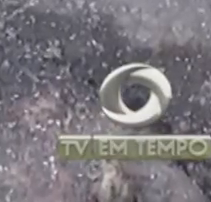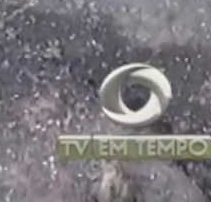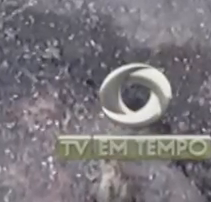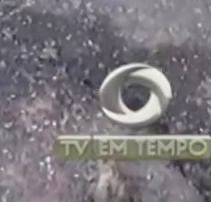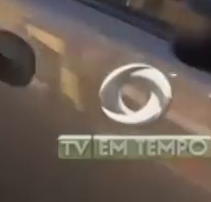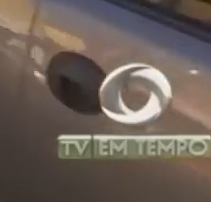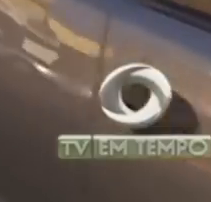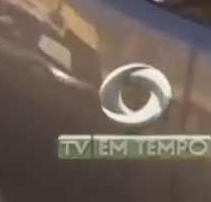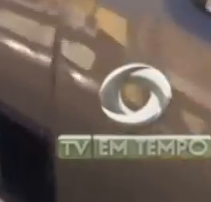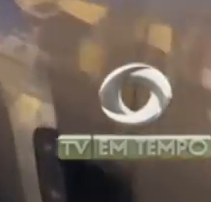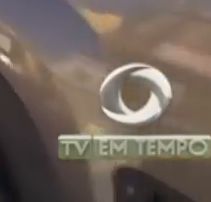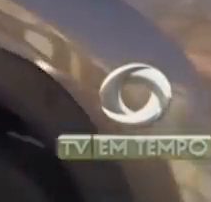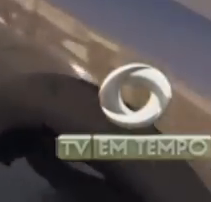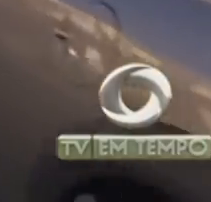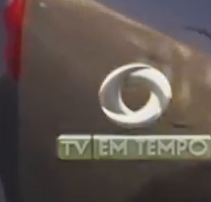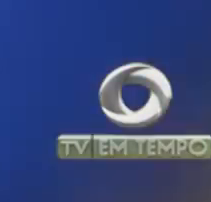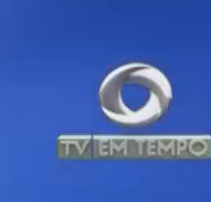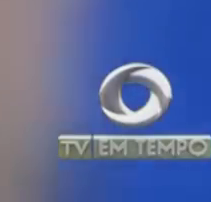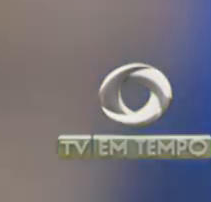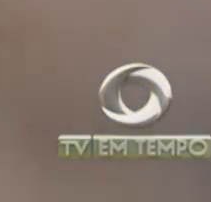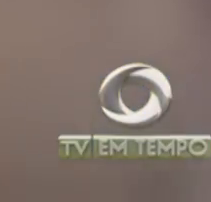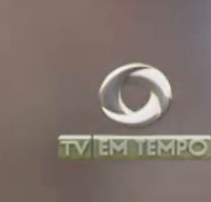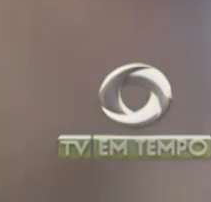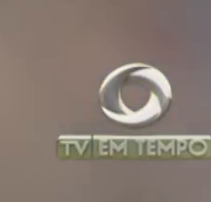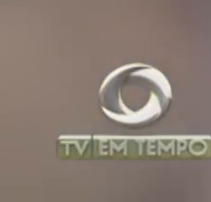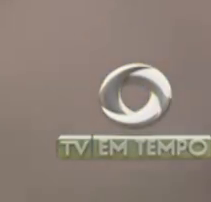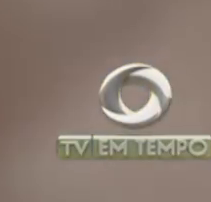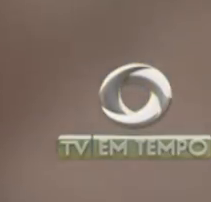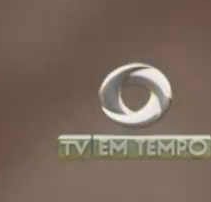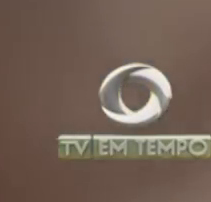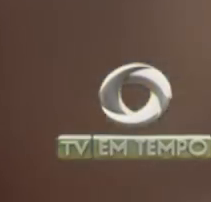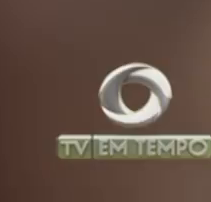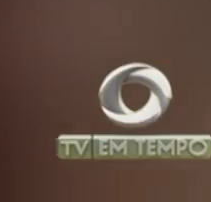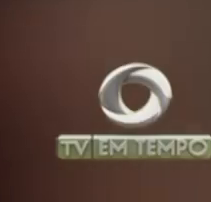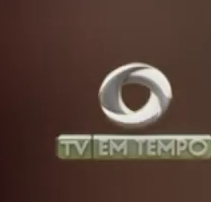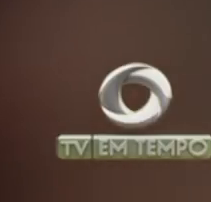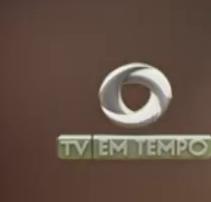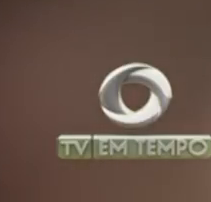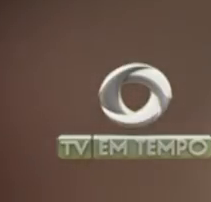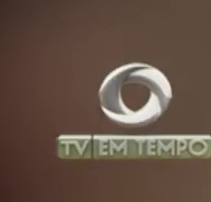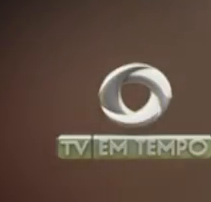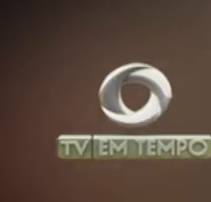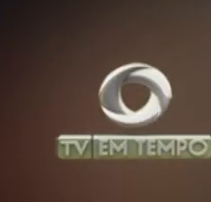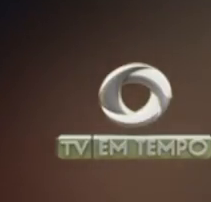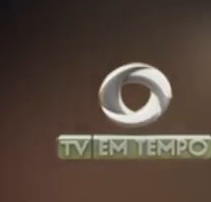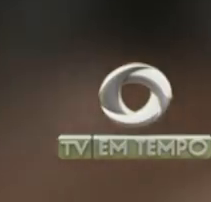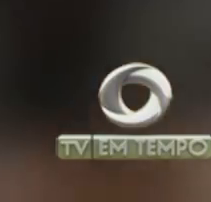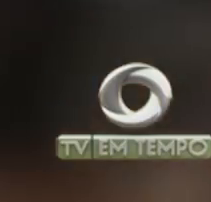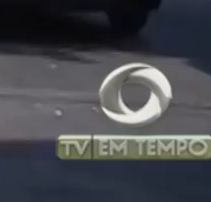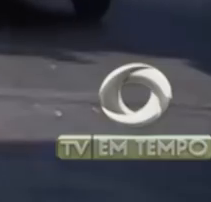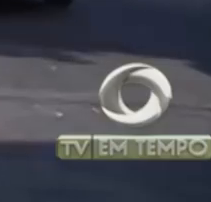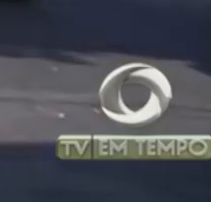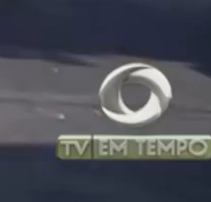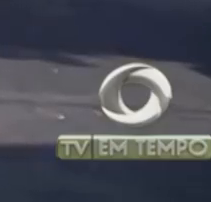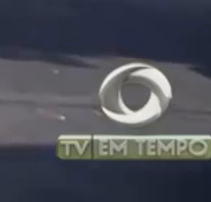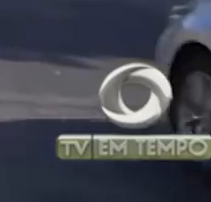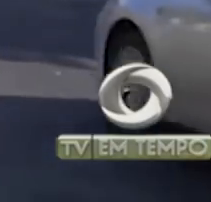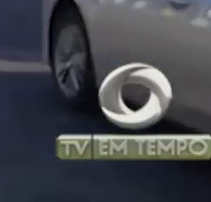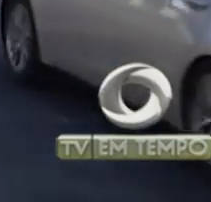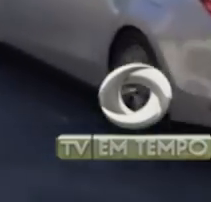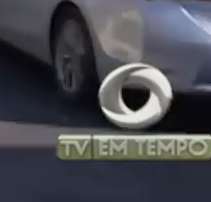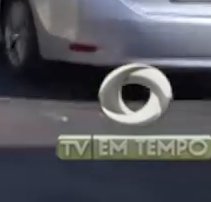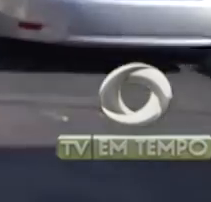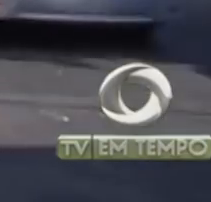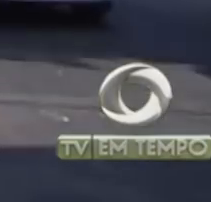entre as facções também fez vítimas na Zona Sul. Em julho, um jovem de 18 anos foi executado na porta de uma escola no Morro da